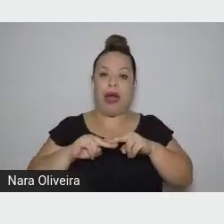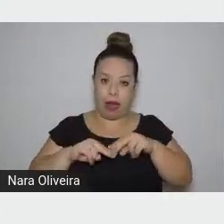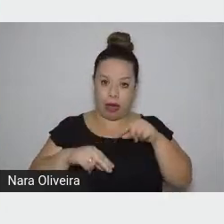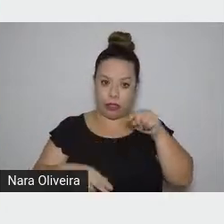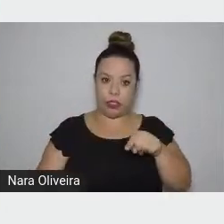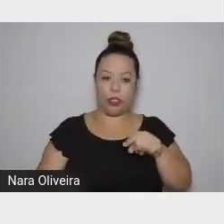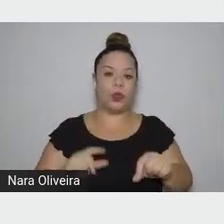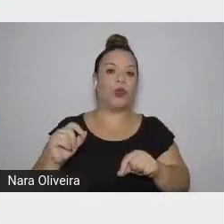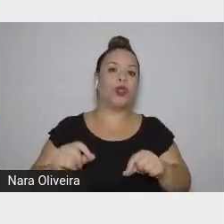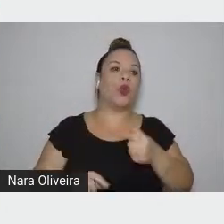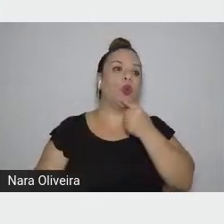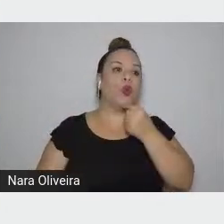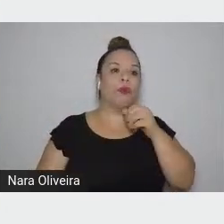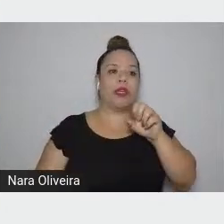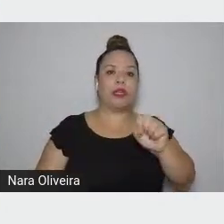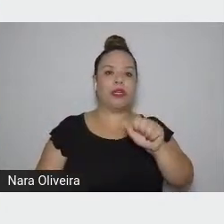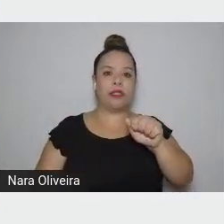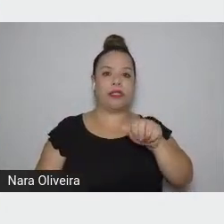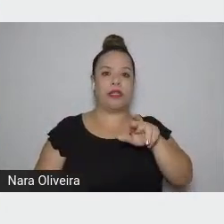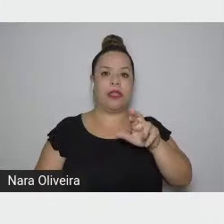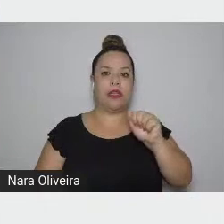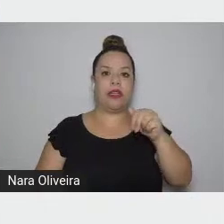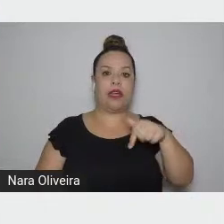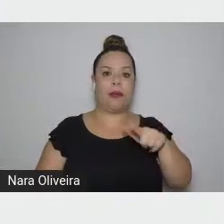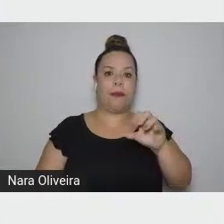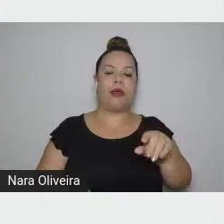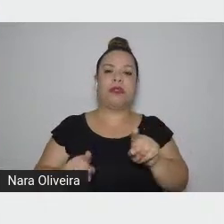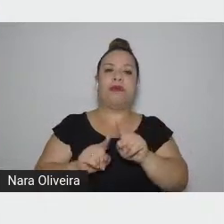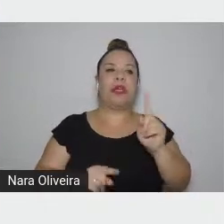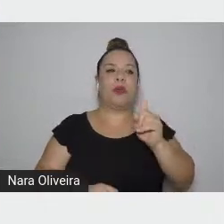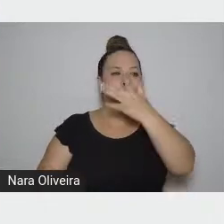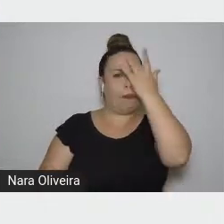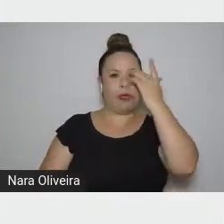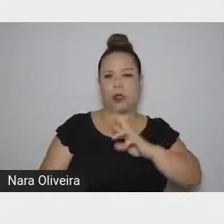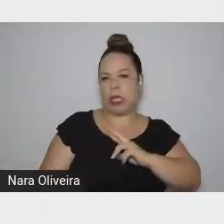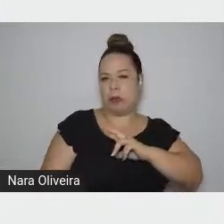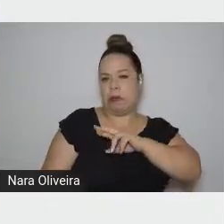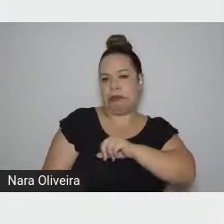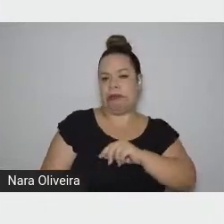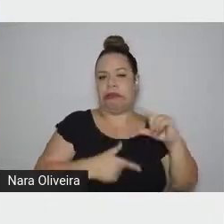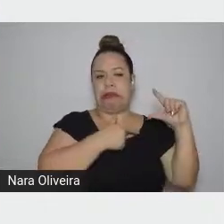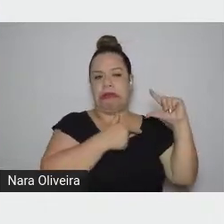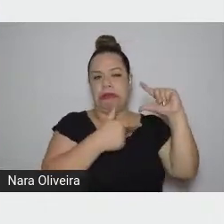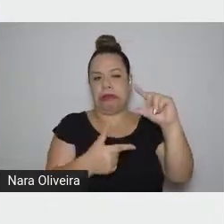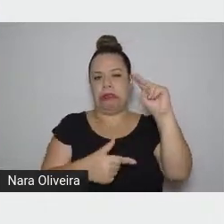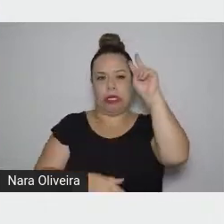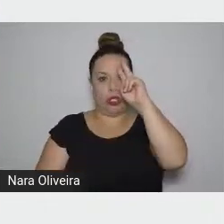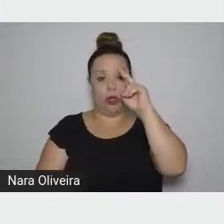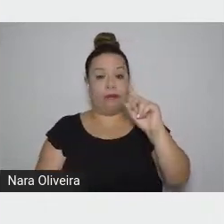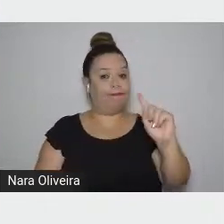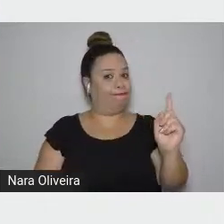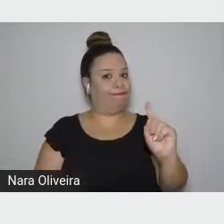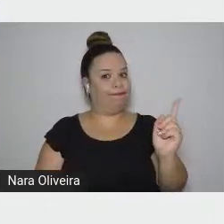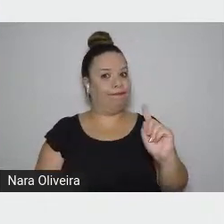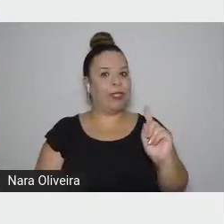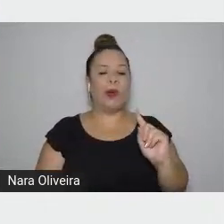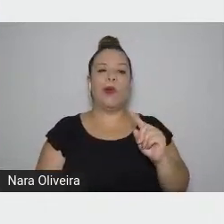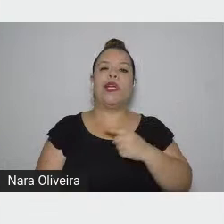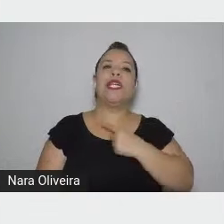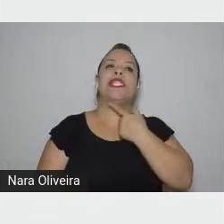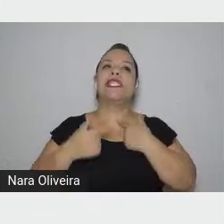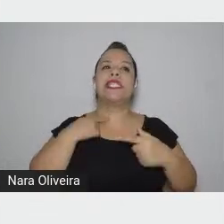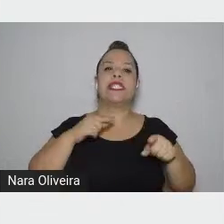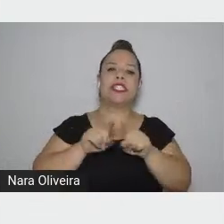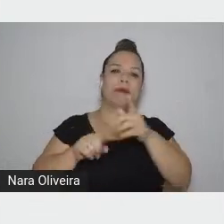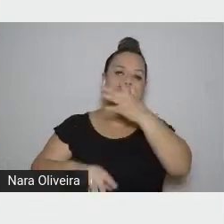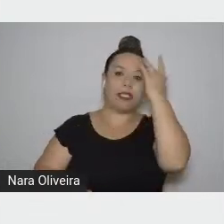Saramago não é um romancista histórico tradicional. Ele não busca transportar os leitores